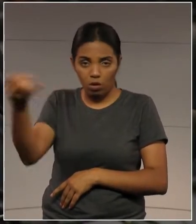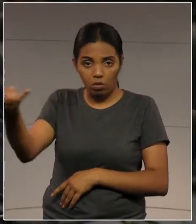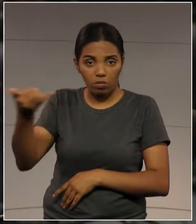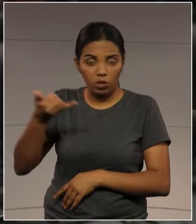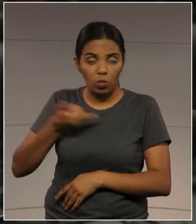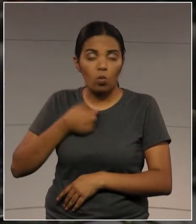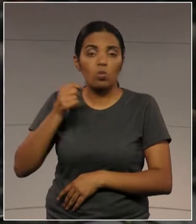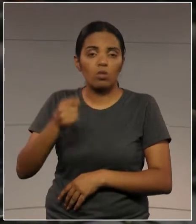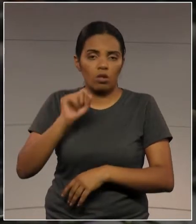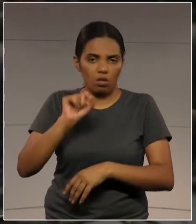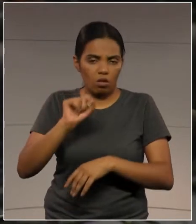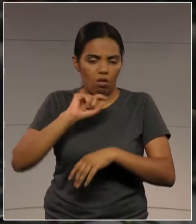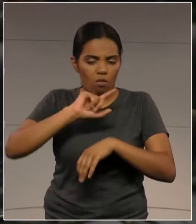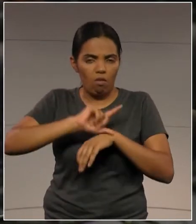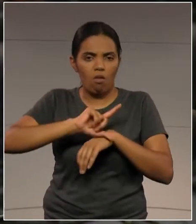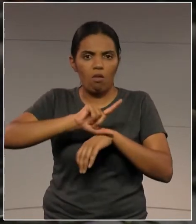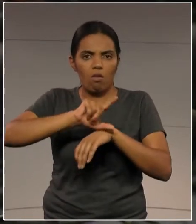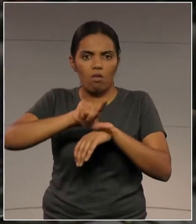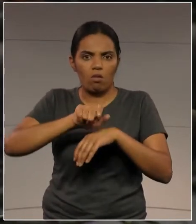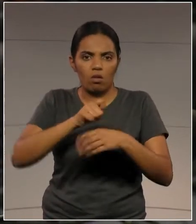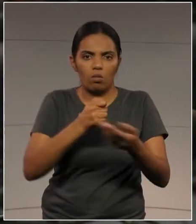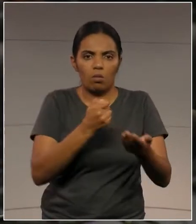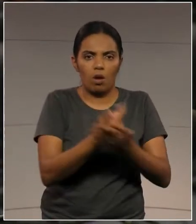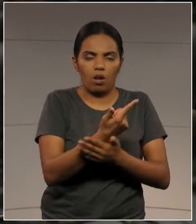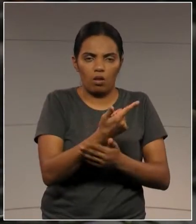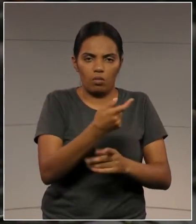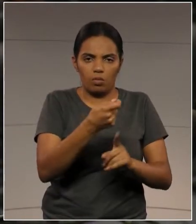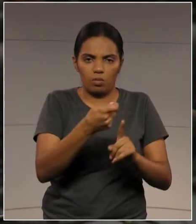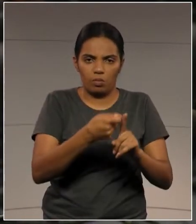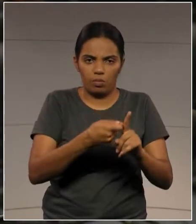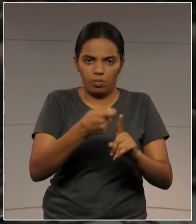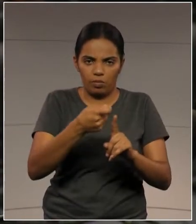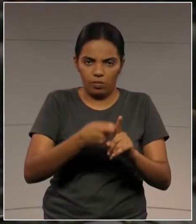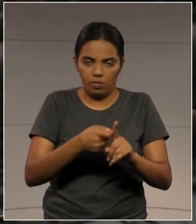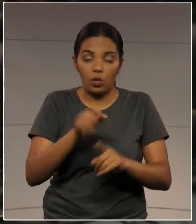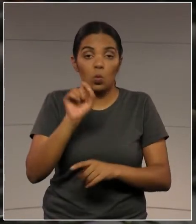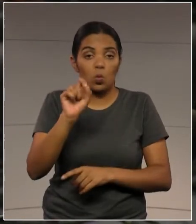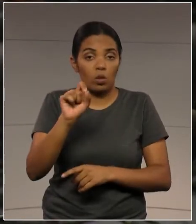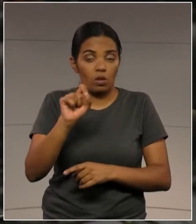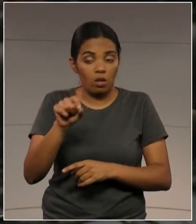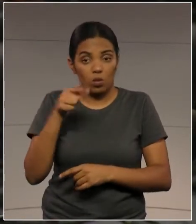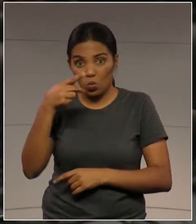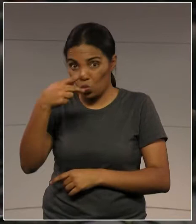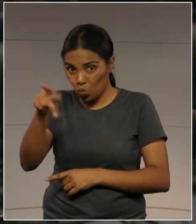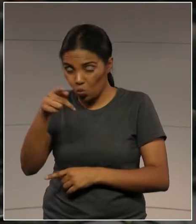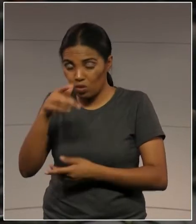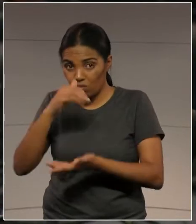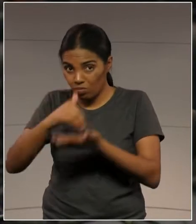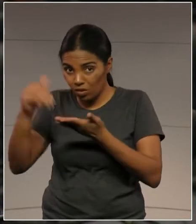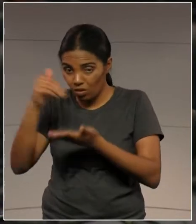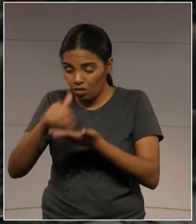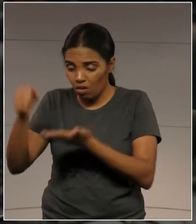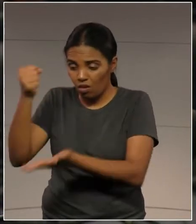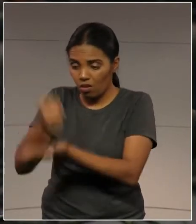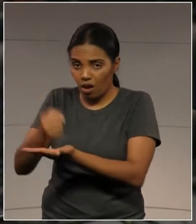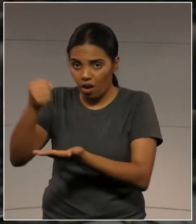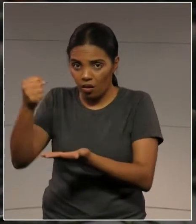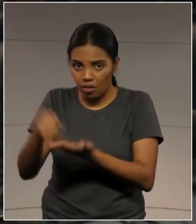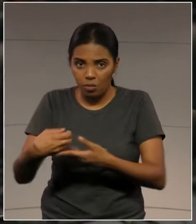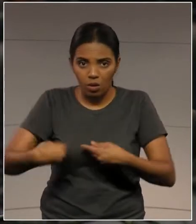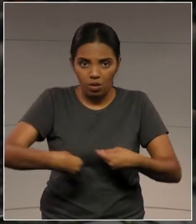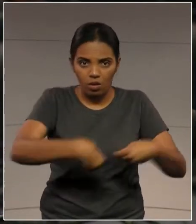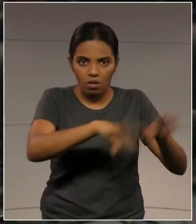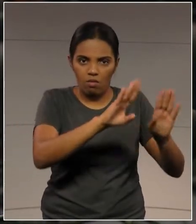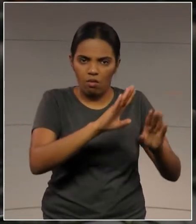pagamentos, mas a sua secretaria carima e manda para frente. Primeira pergunta é que não parem na Secretaria de